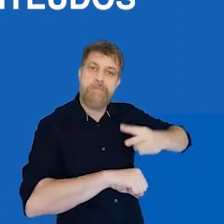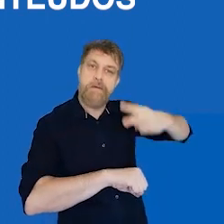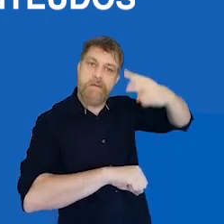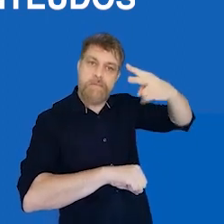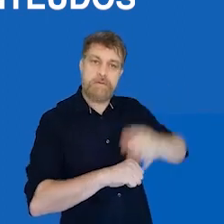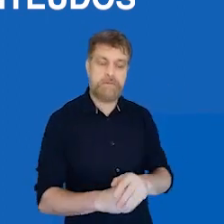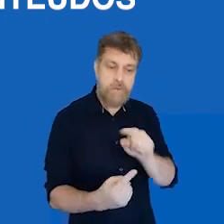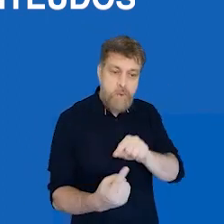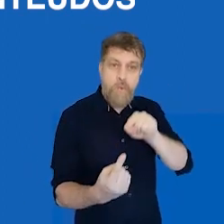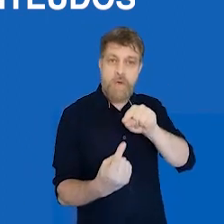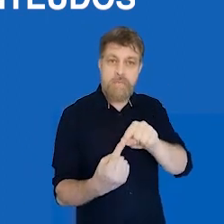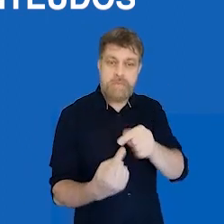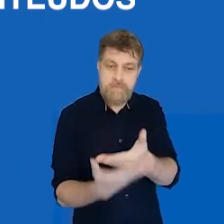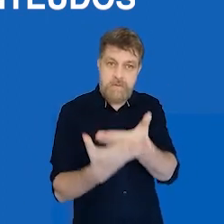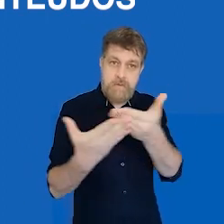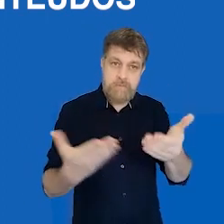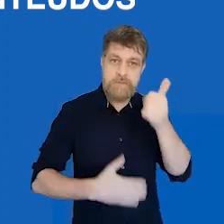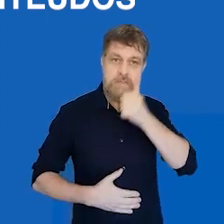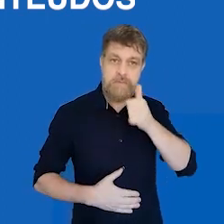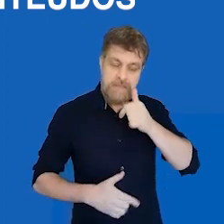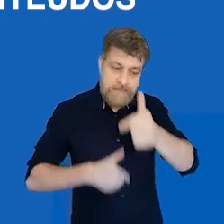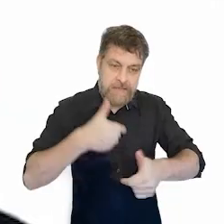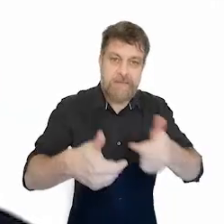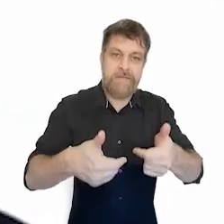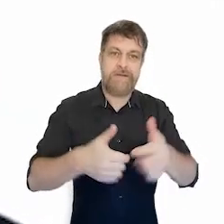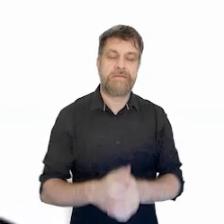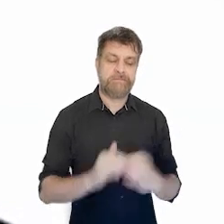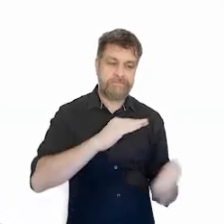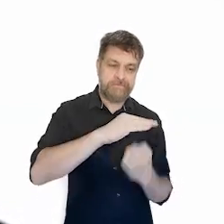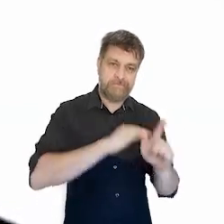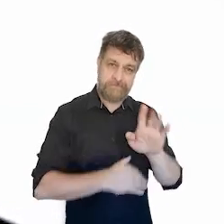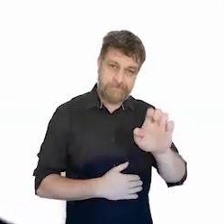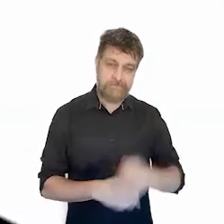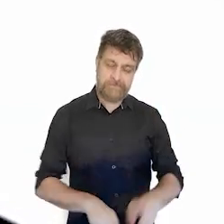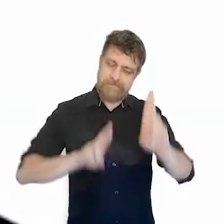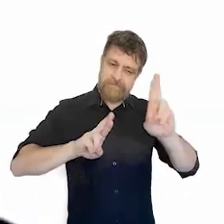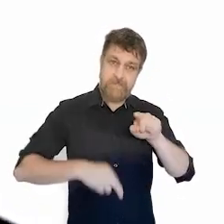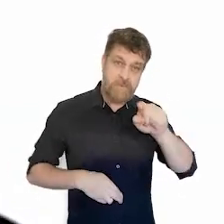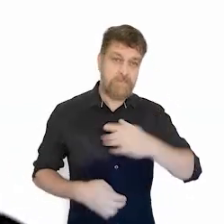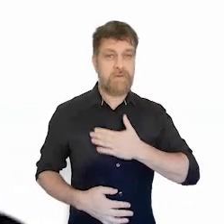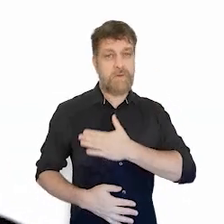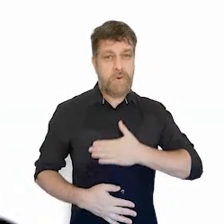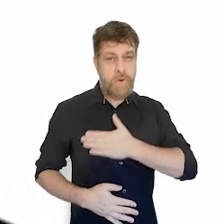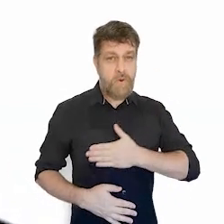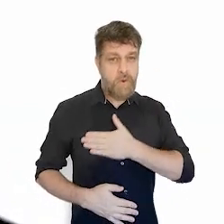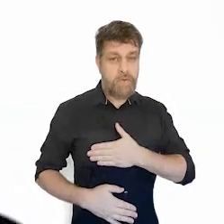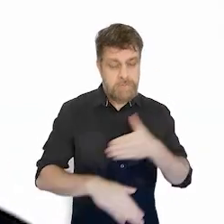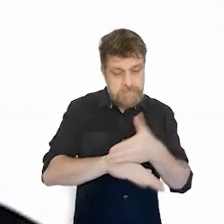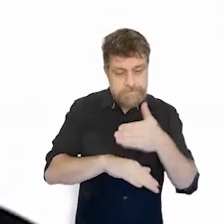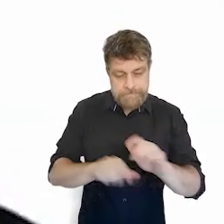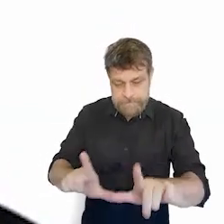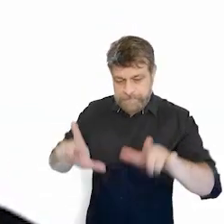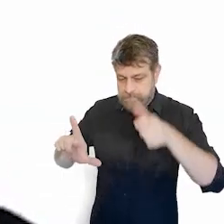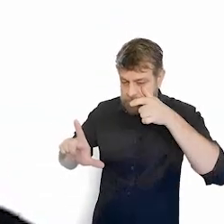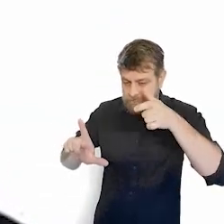justamente para todas vocês que trabalham nas operações. Eu espero que vocês gostem muito desse conteúdo, que vocês acessem esse conteúdo.